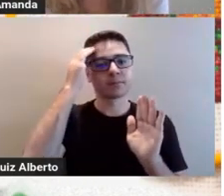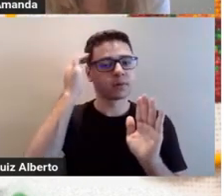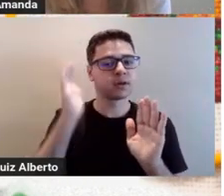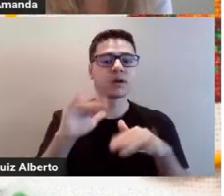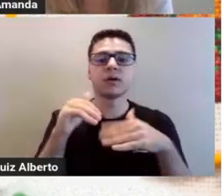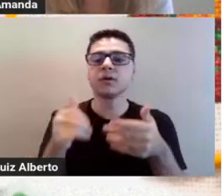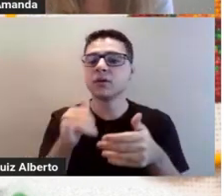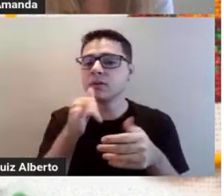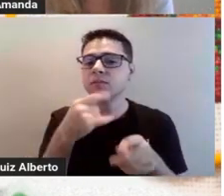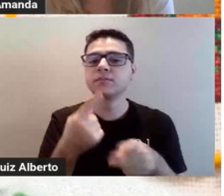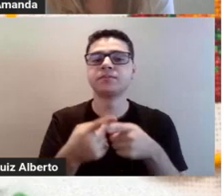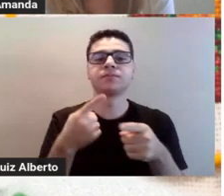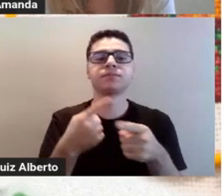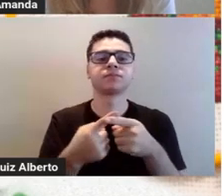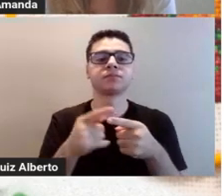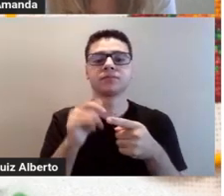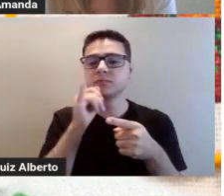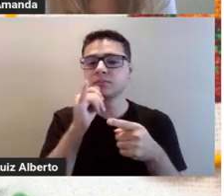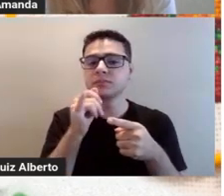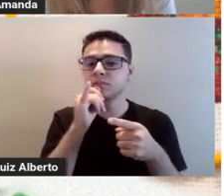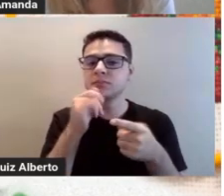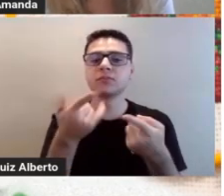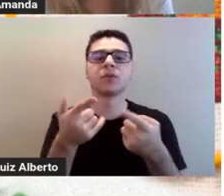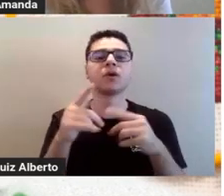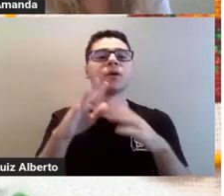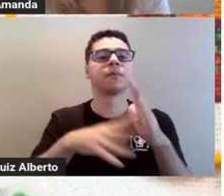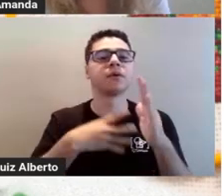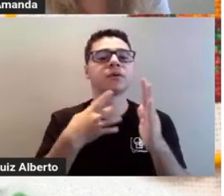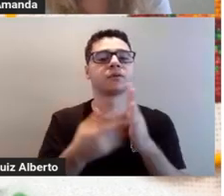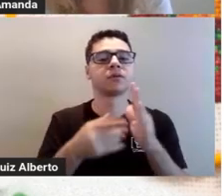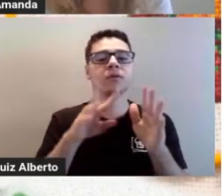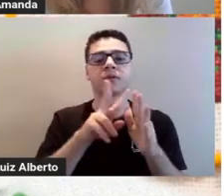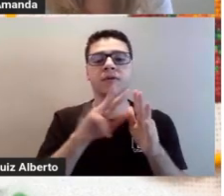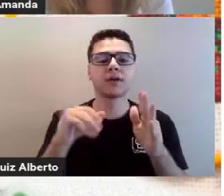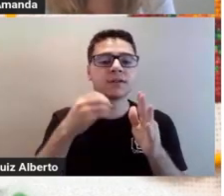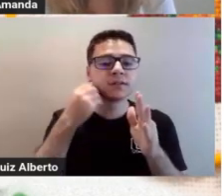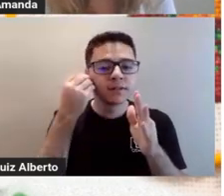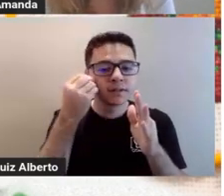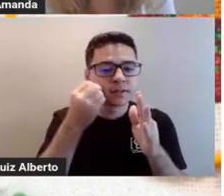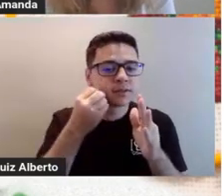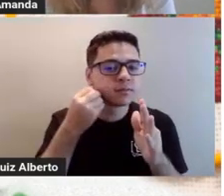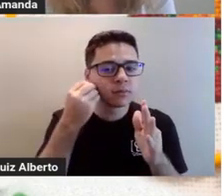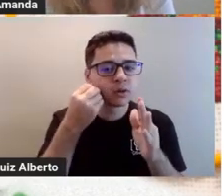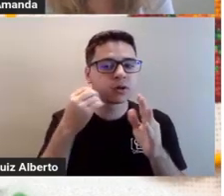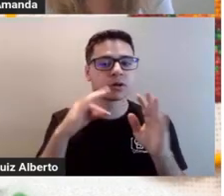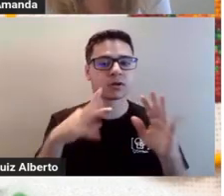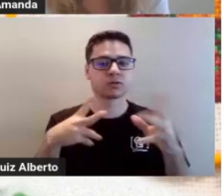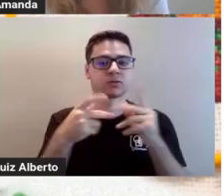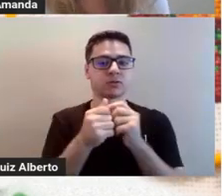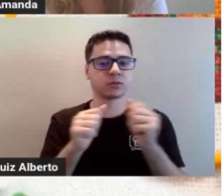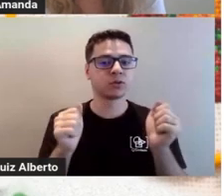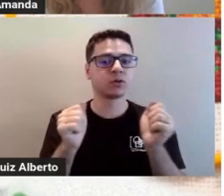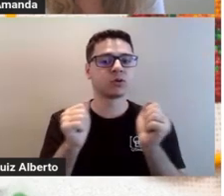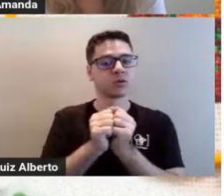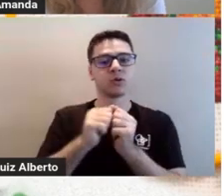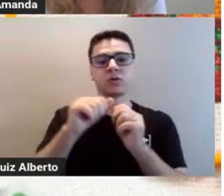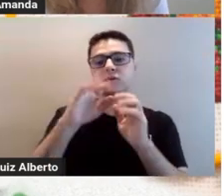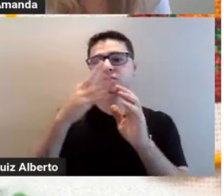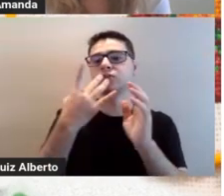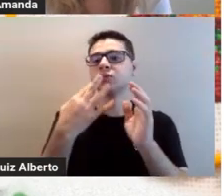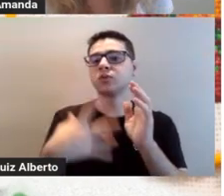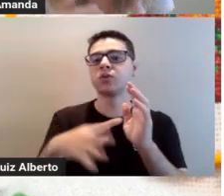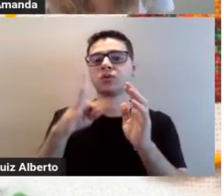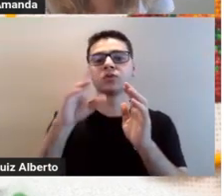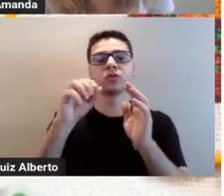por que que a gente chama de pintura, né? Porque ele vai explorar a harmonia de tons, assim como na